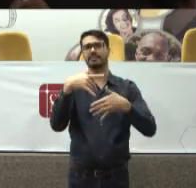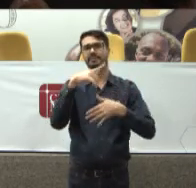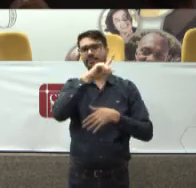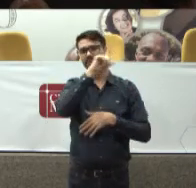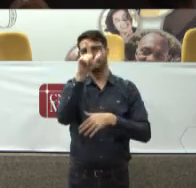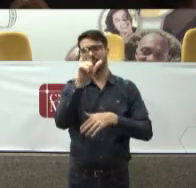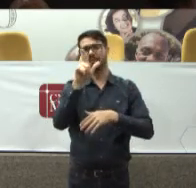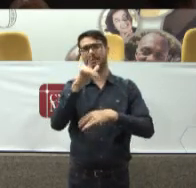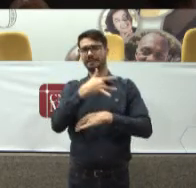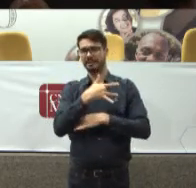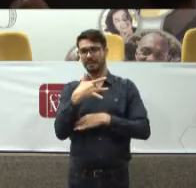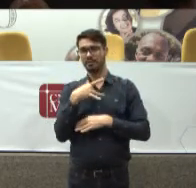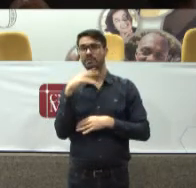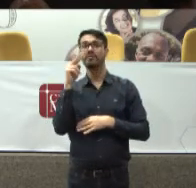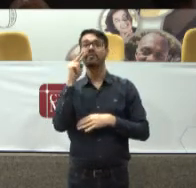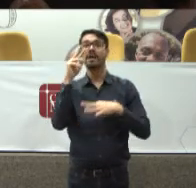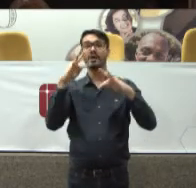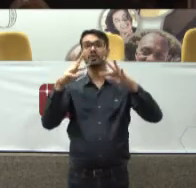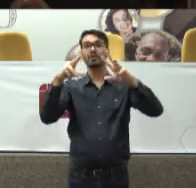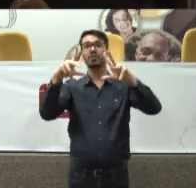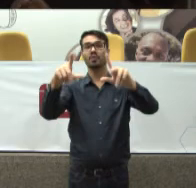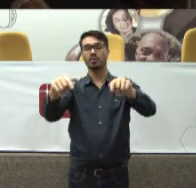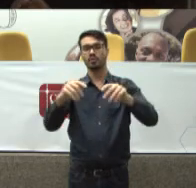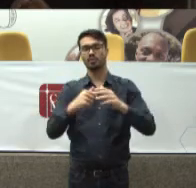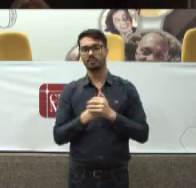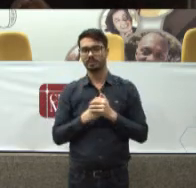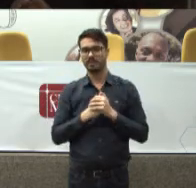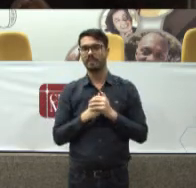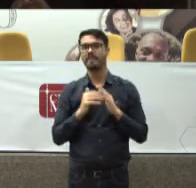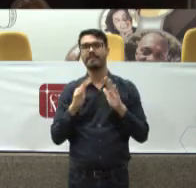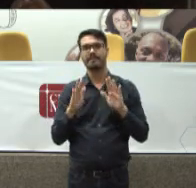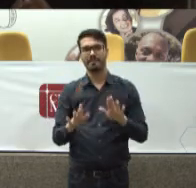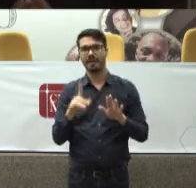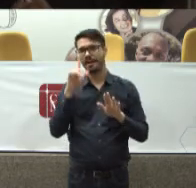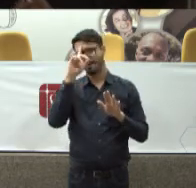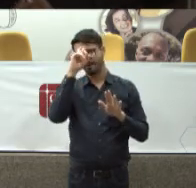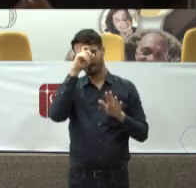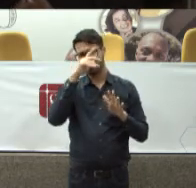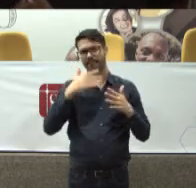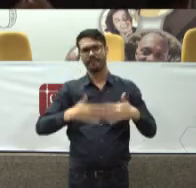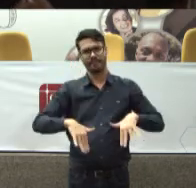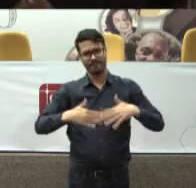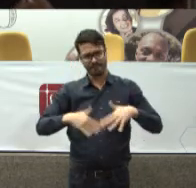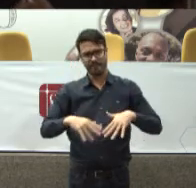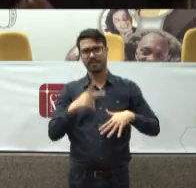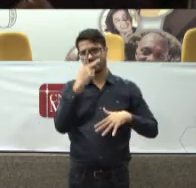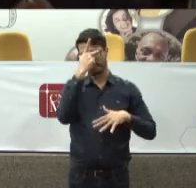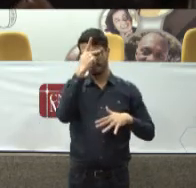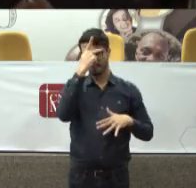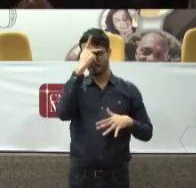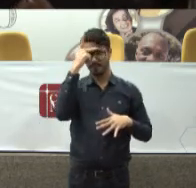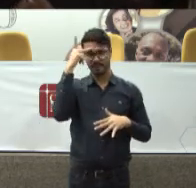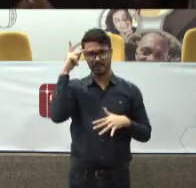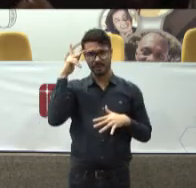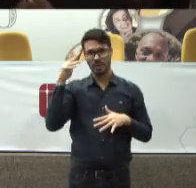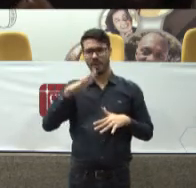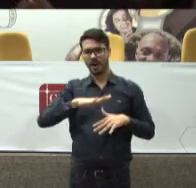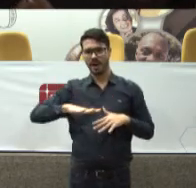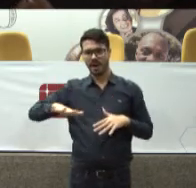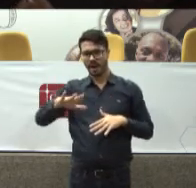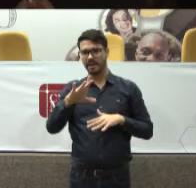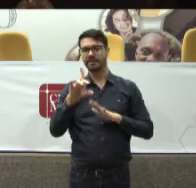todo E no entanto Não é? É difícil Para quem atua Na área Do direito